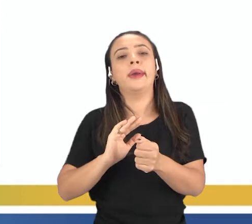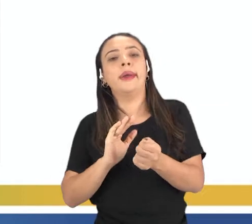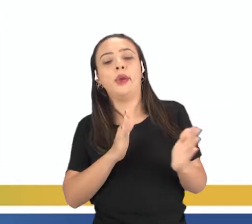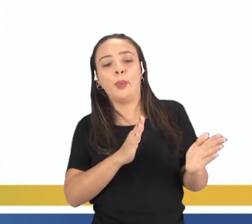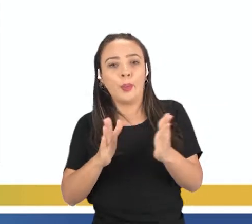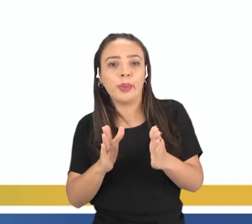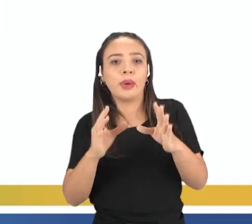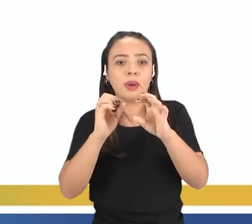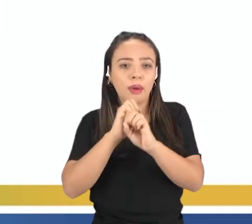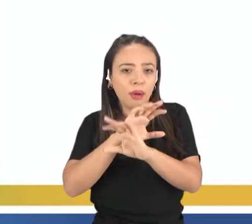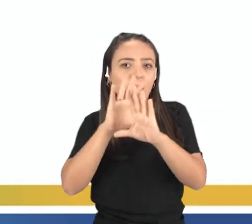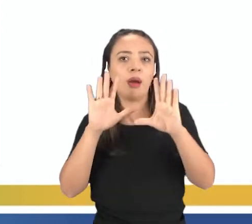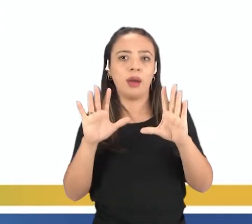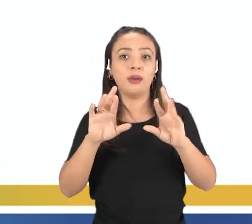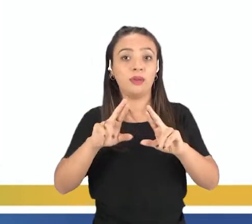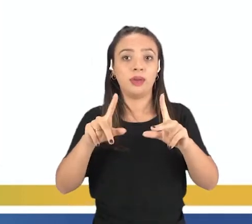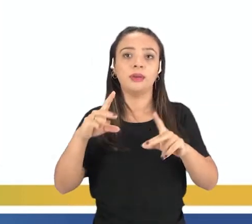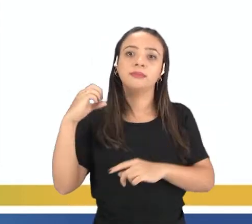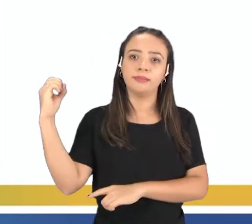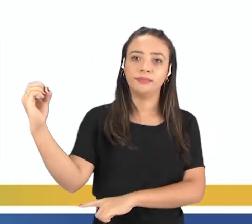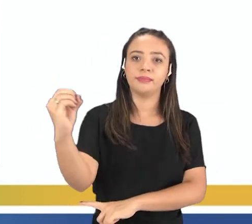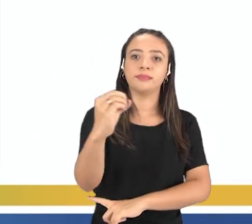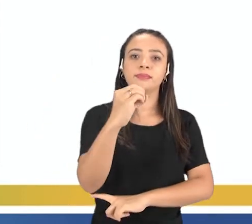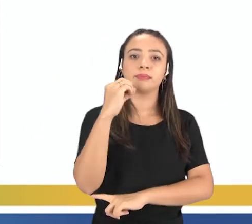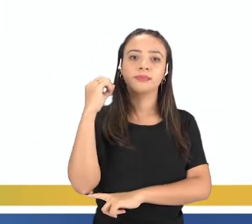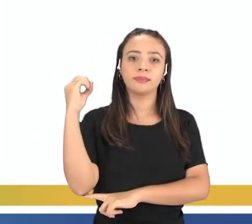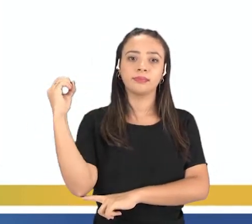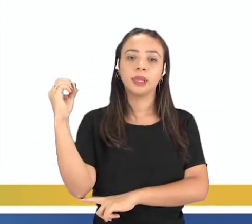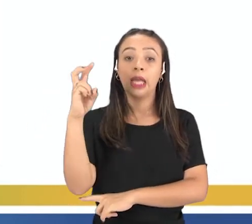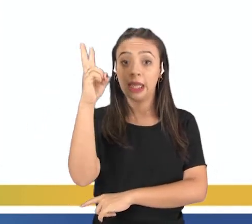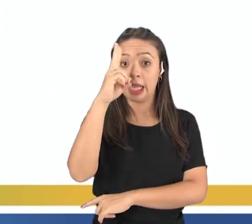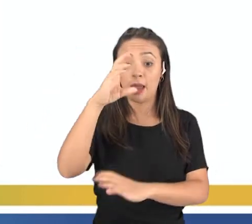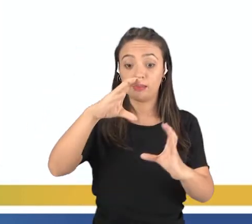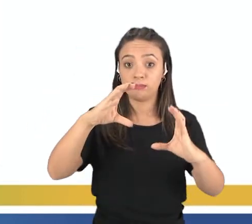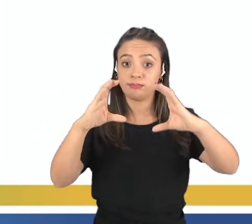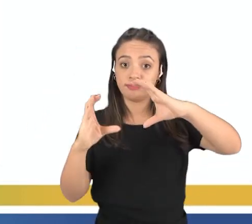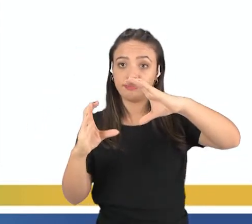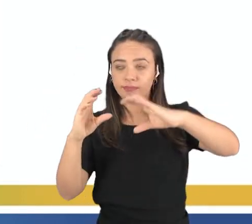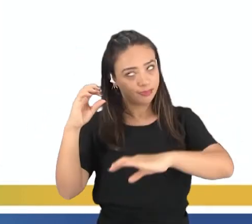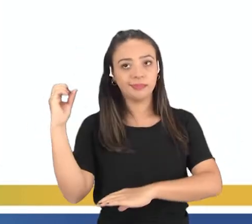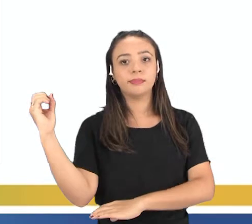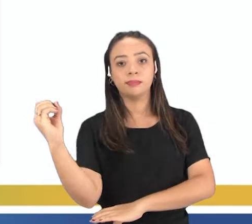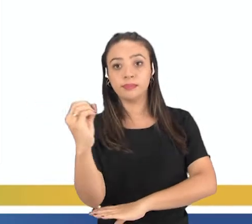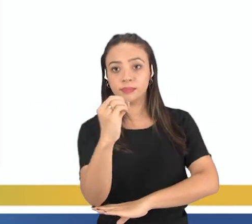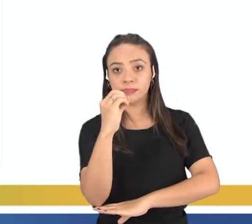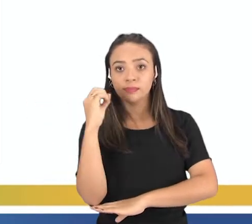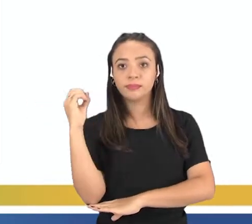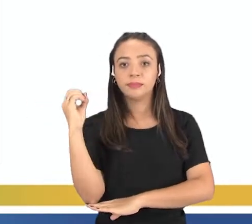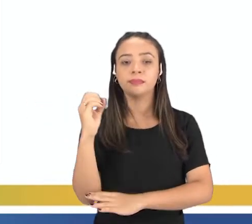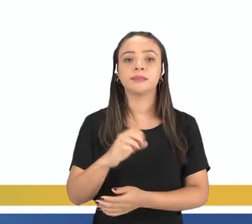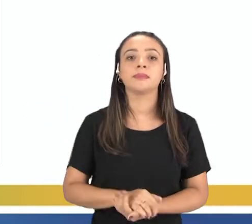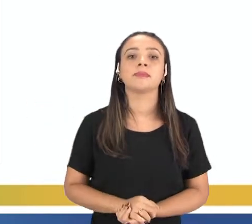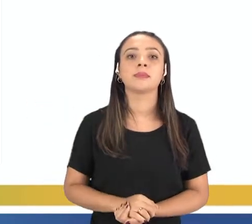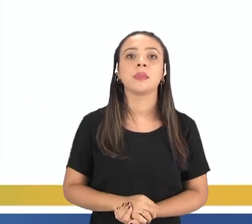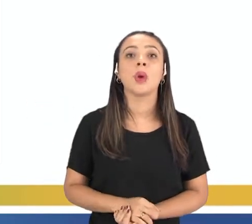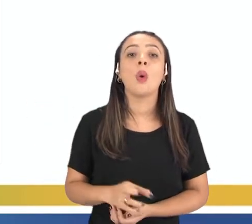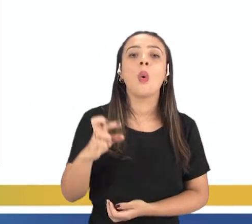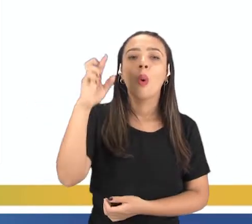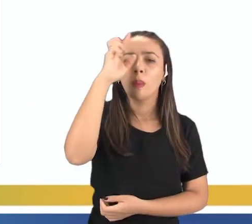movimento de rotação. Lembra que a Terra, ela faz a rotação num plano inclinado, tá bom? Um observador fixo na Terra